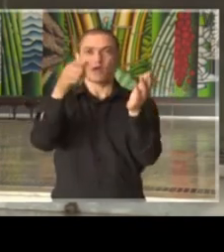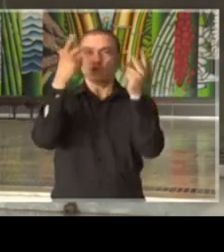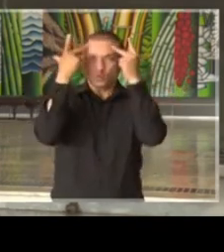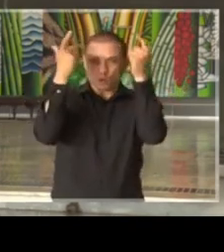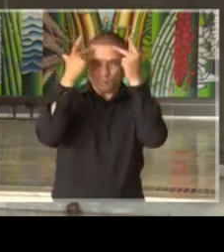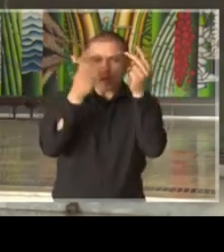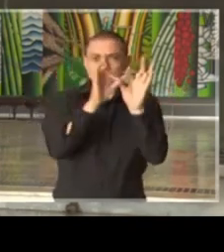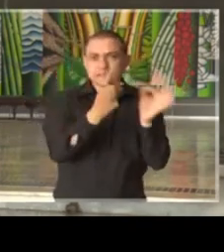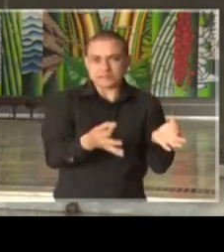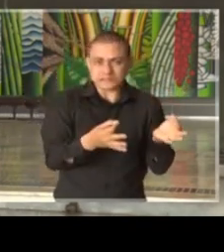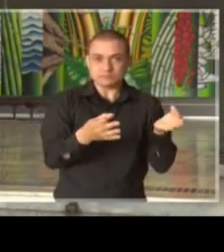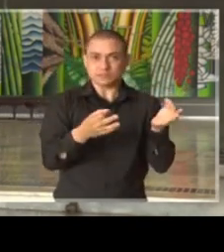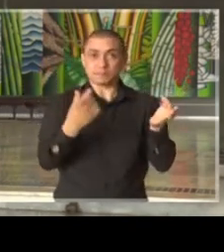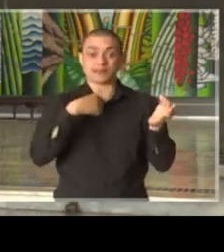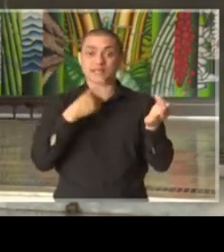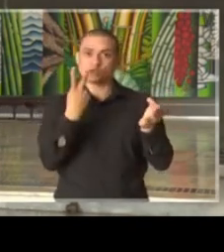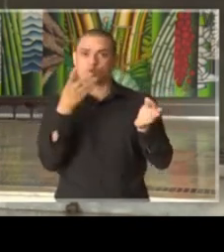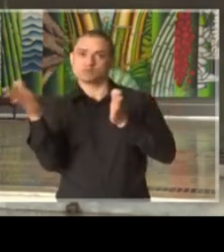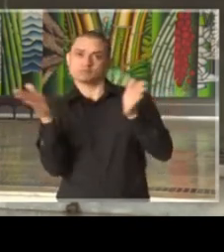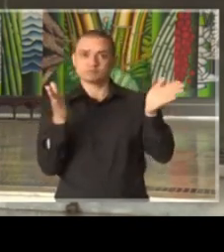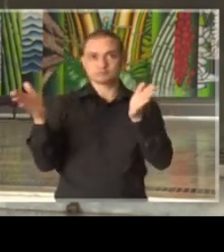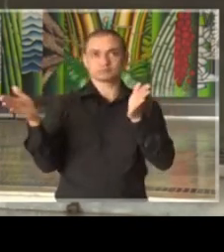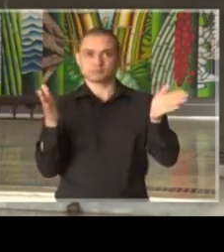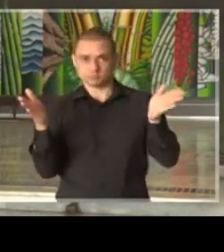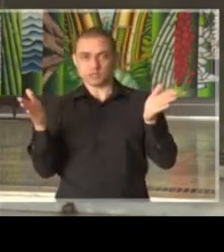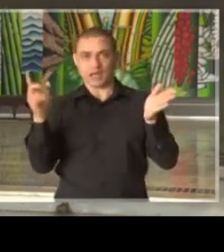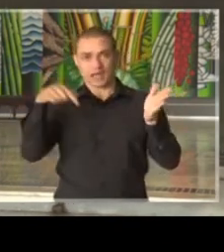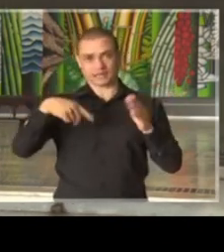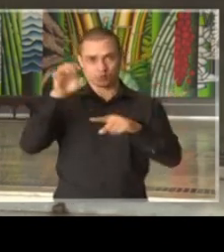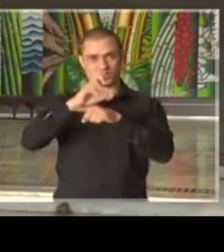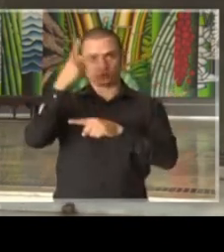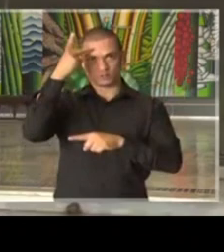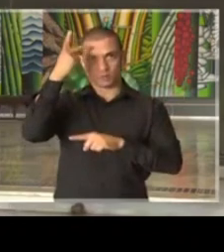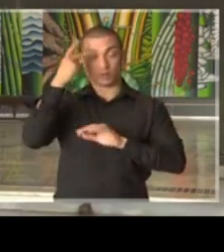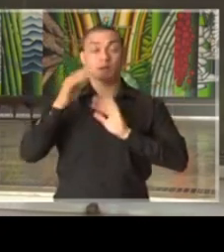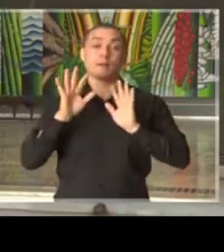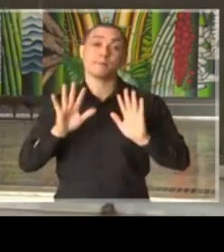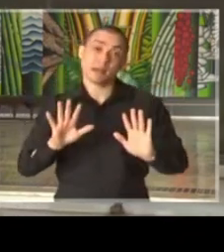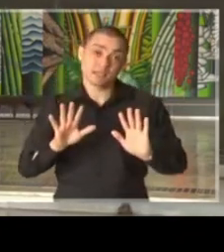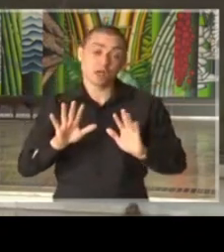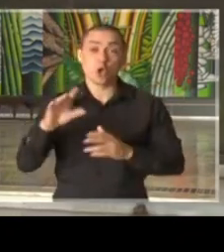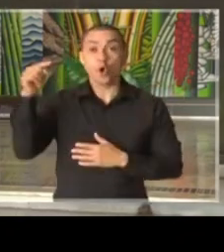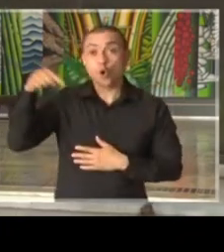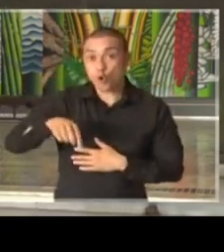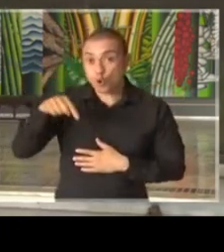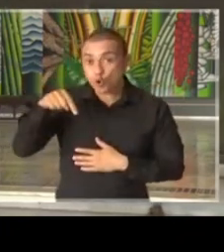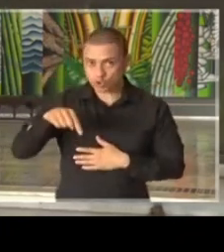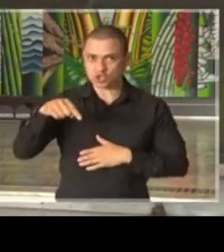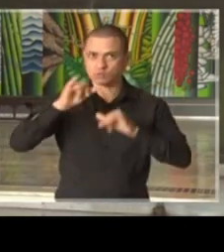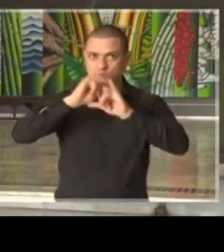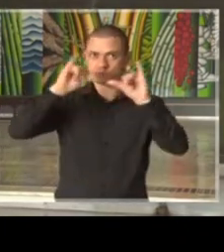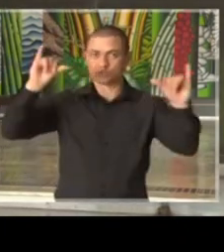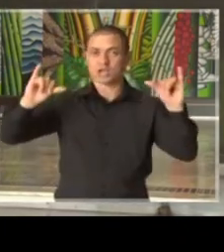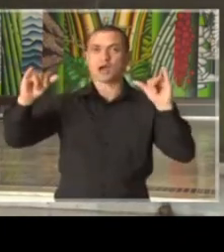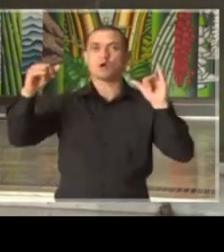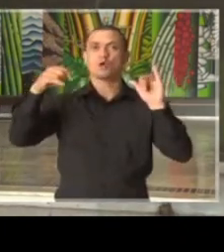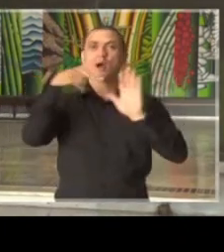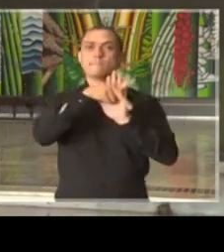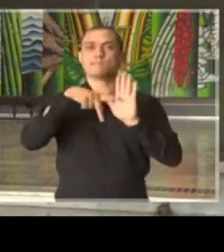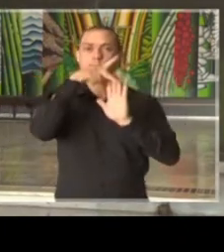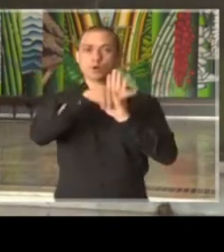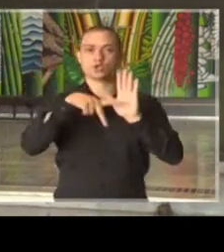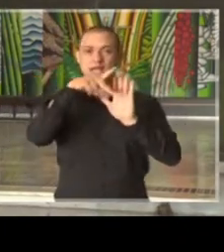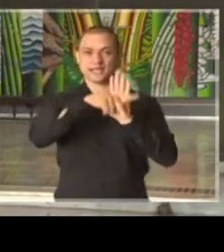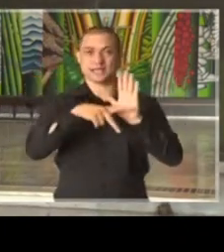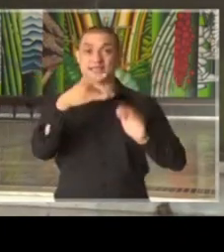possa ter dois, pelo menos dois hospitais de campana aqui na cidade de São Paulo, mas hoje foi publicada uma portaria da